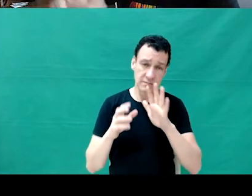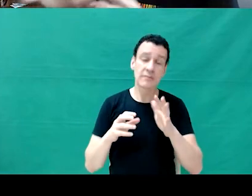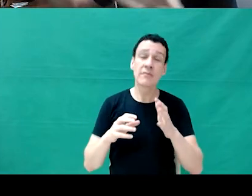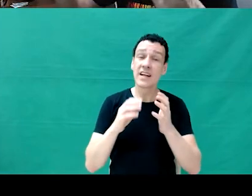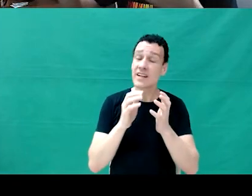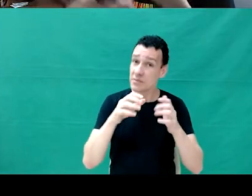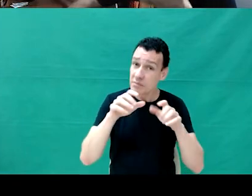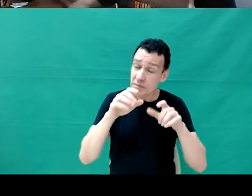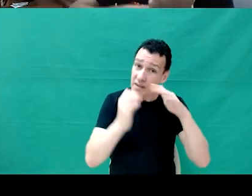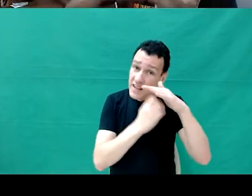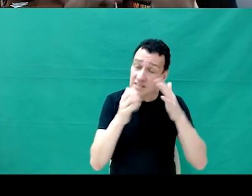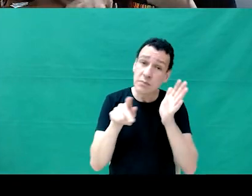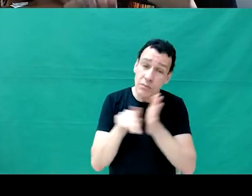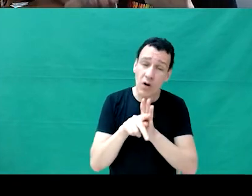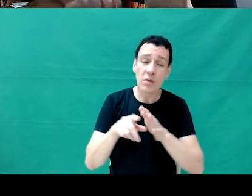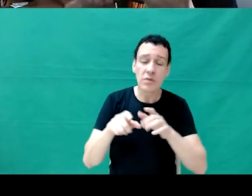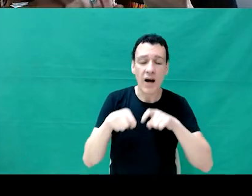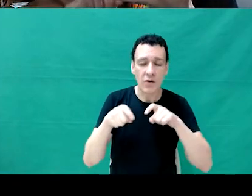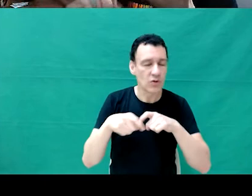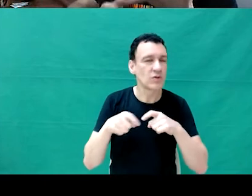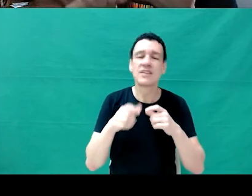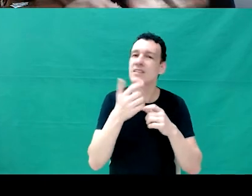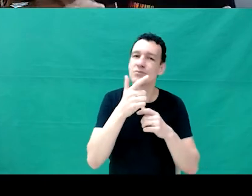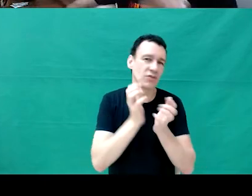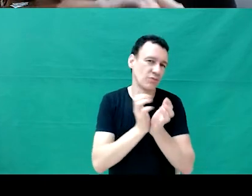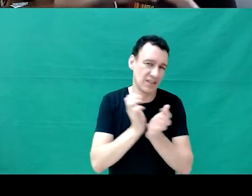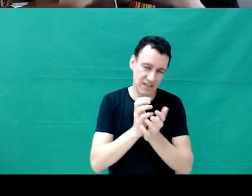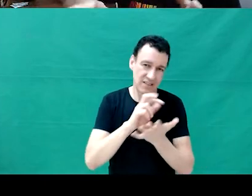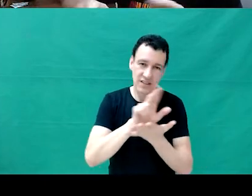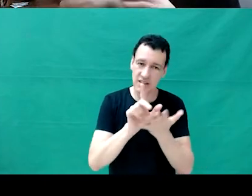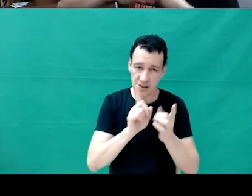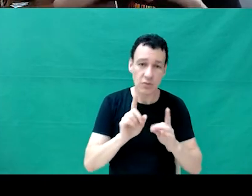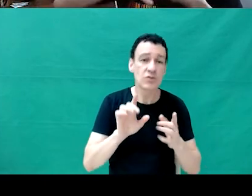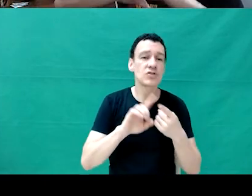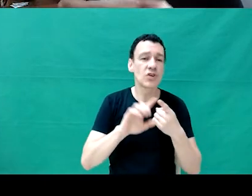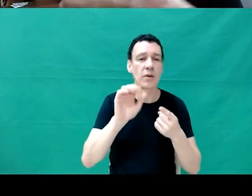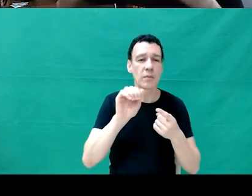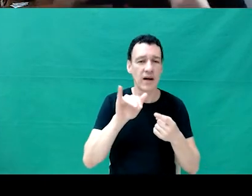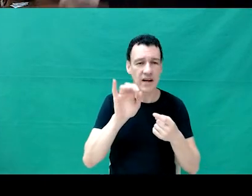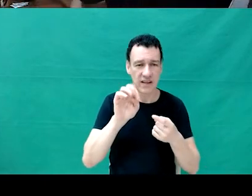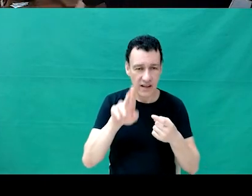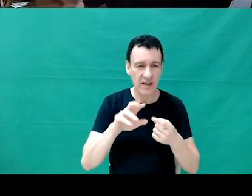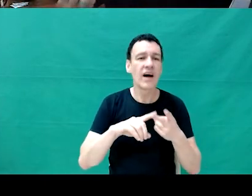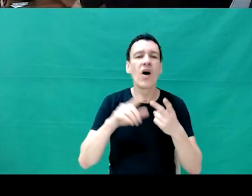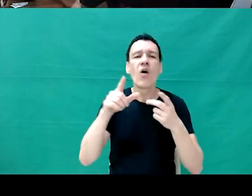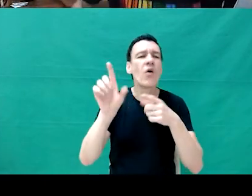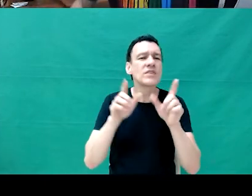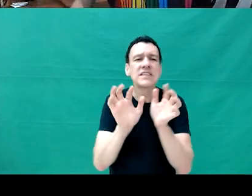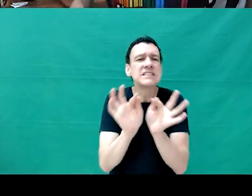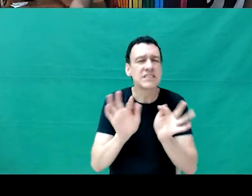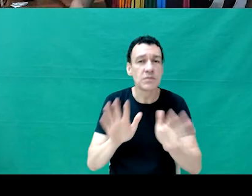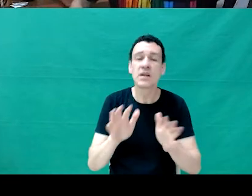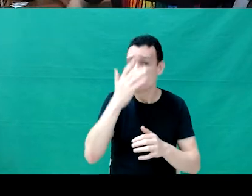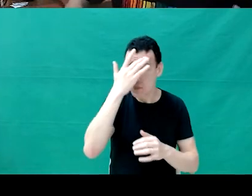agro. Como eu falei, tem a Bayer, que é grande, a AgroSmart, a Egro, e só. Não tem nenhum outro. Foi muito difícil achar uma pessoa trans que